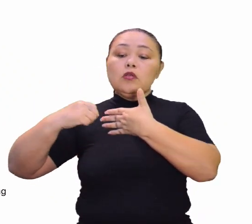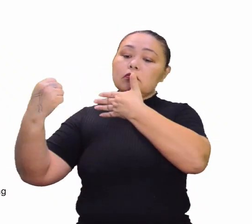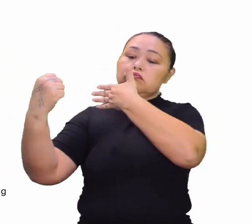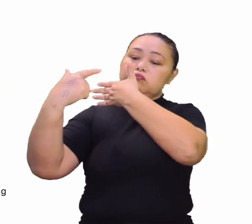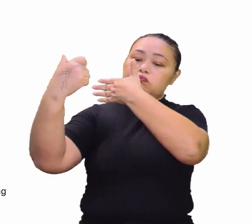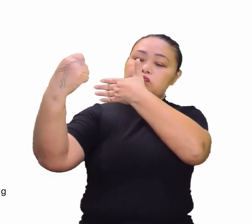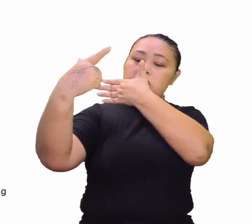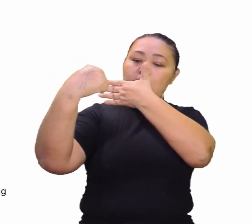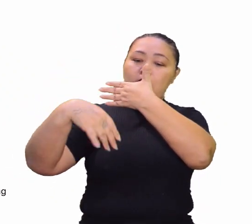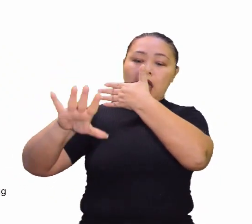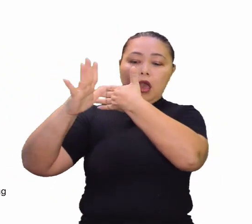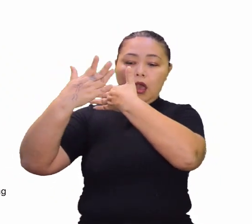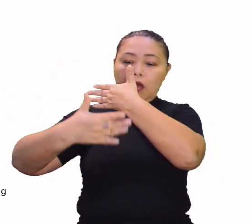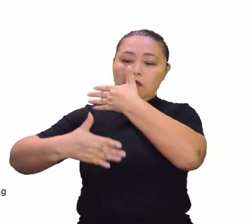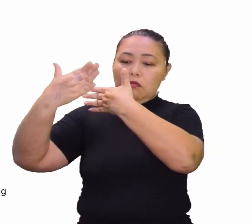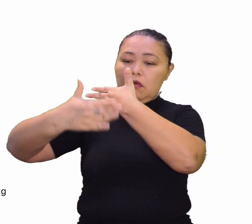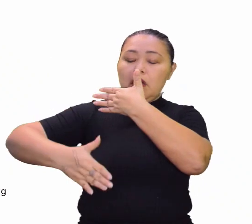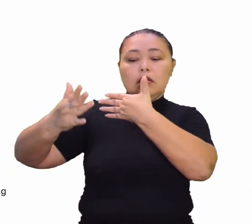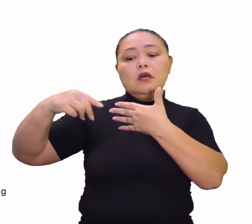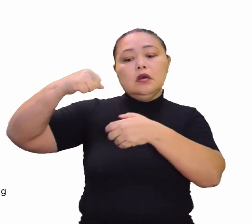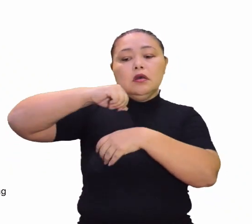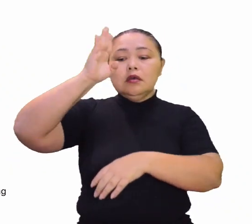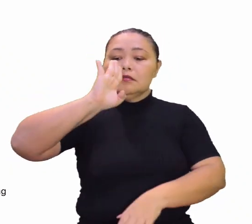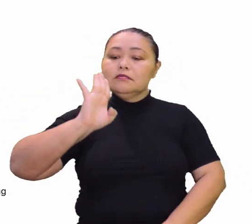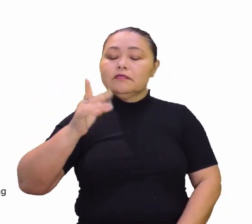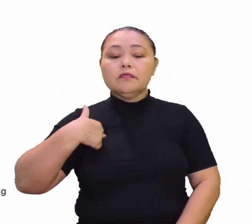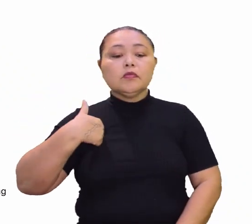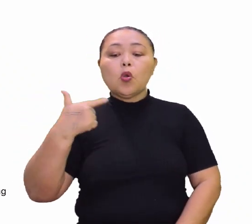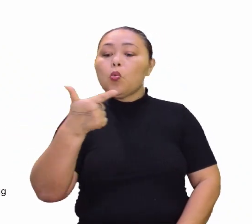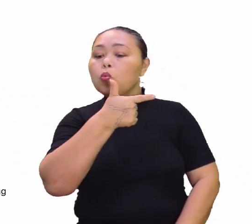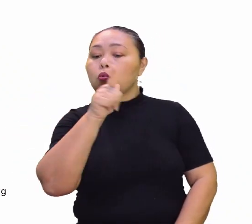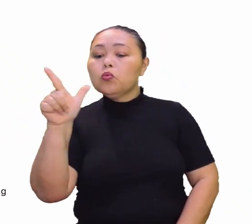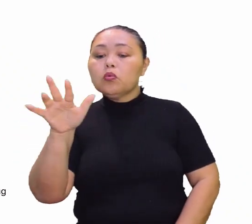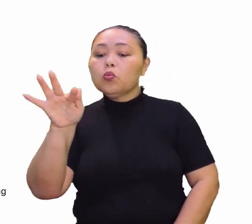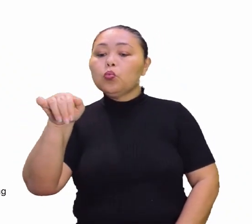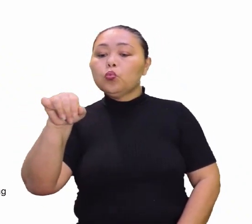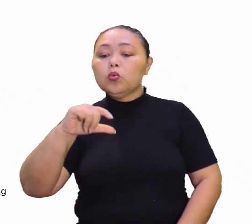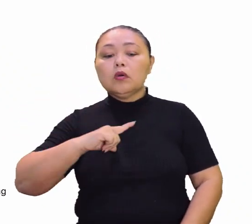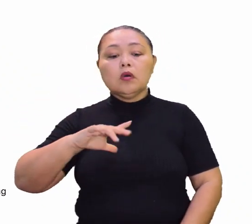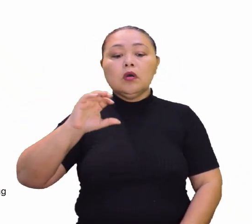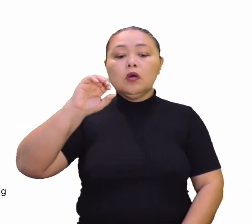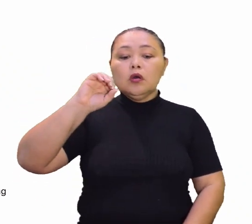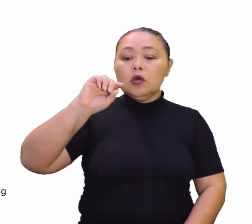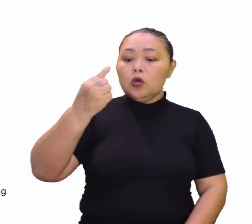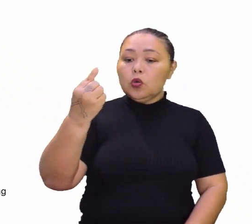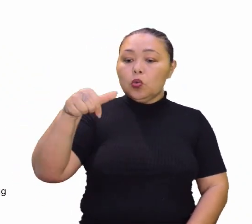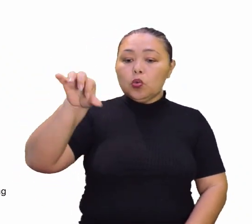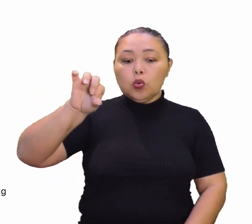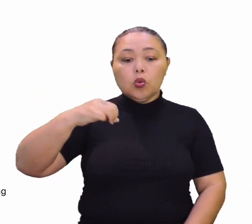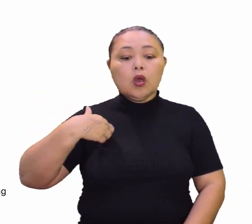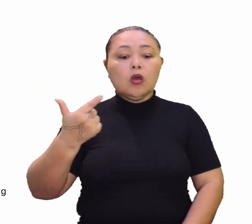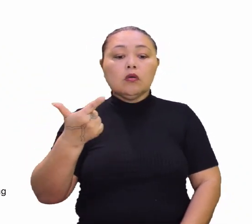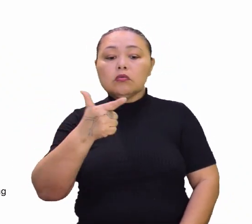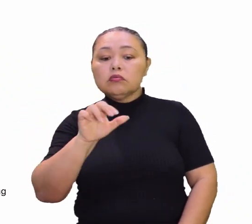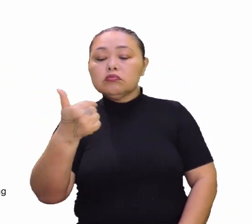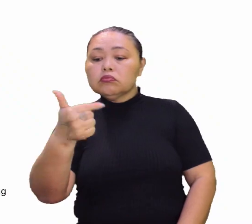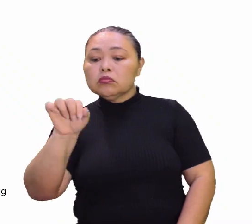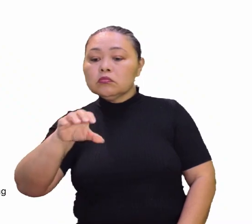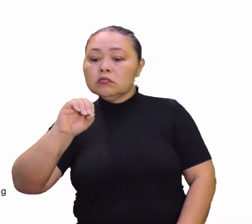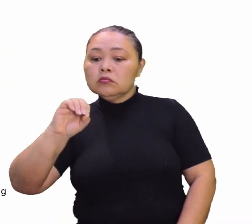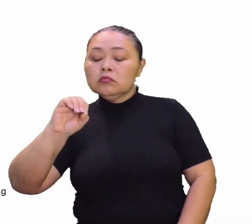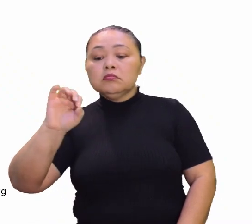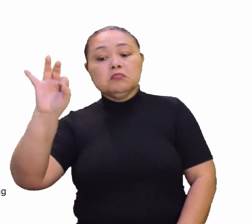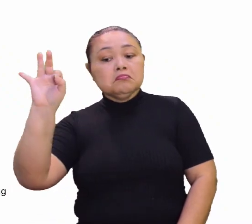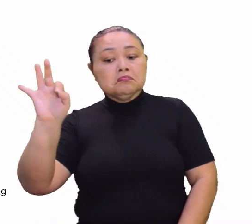sol no Potencial, né? Temos muito sol, beleza? E outras fontes, 1,9. E fontes não renováveis, 22